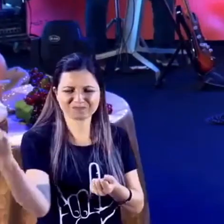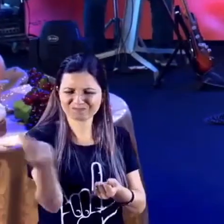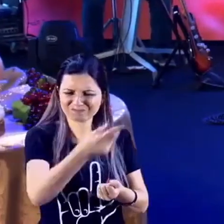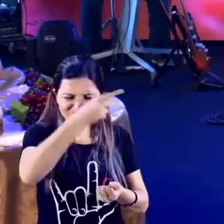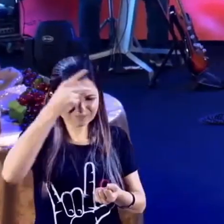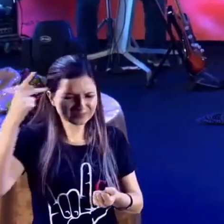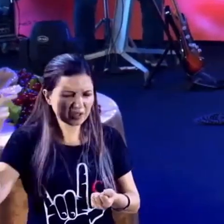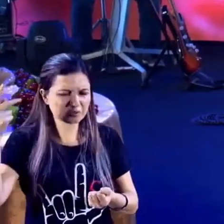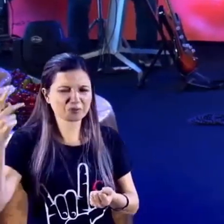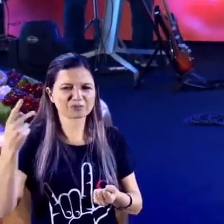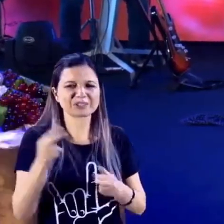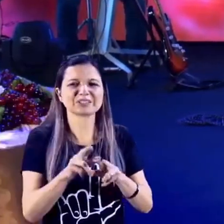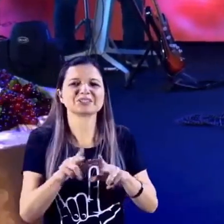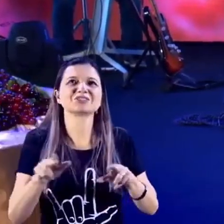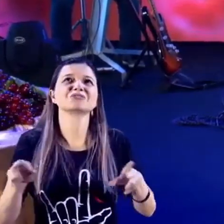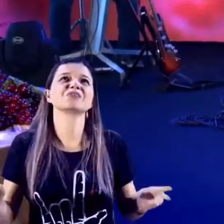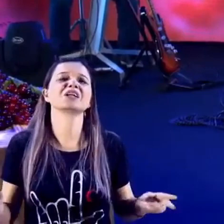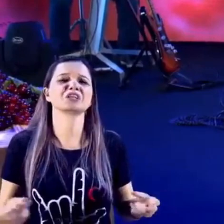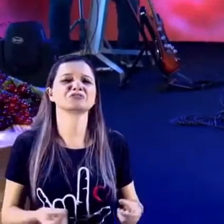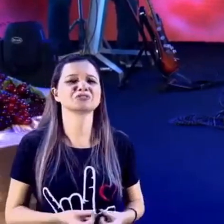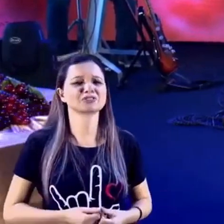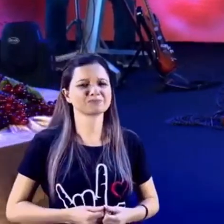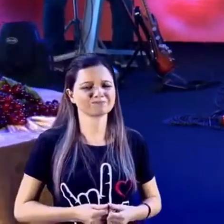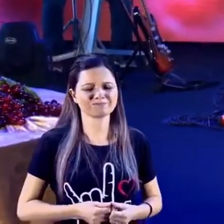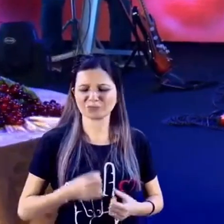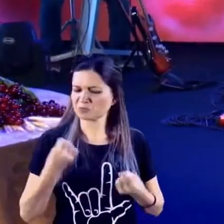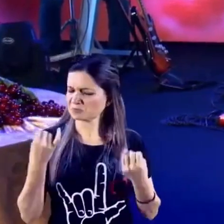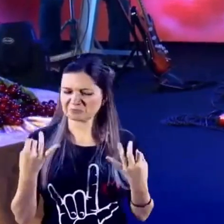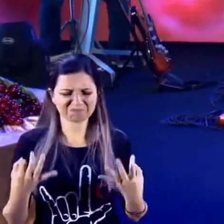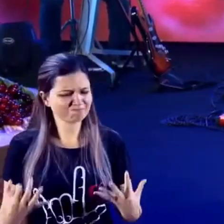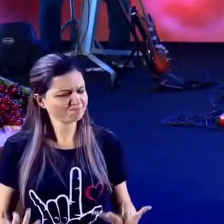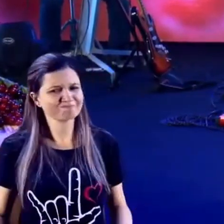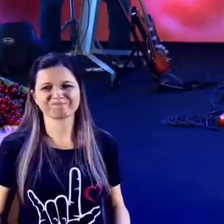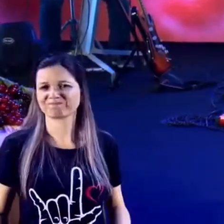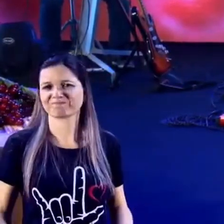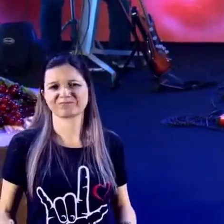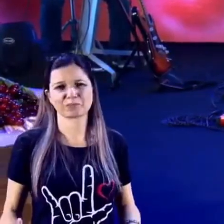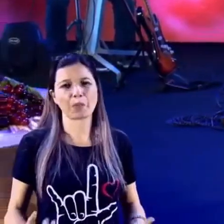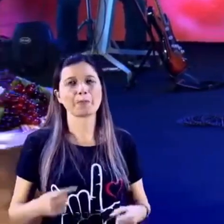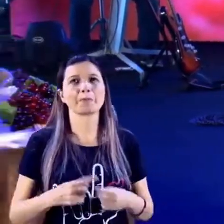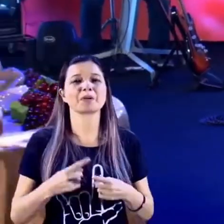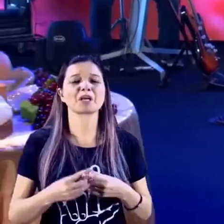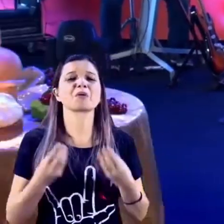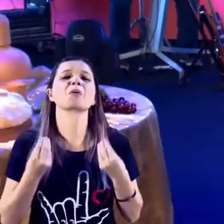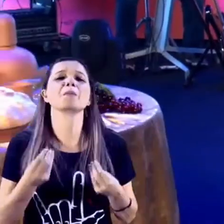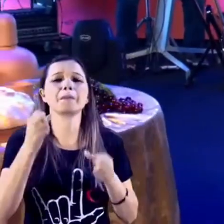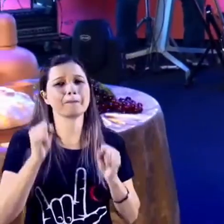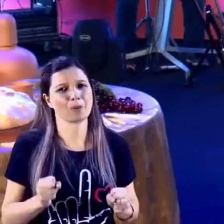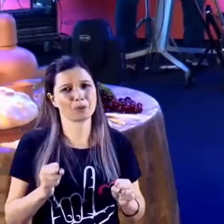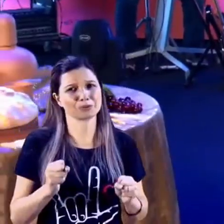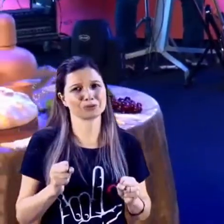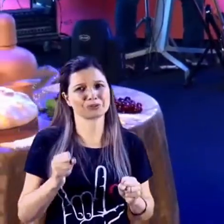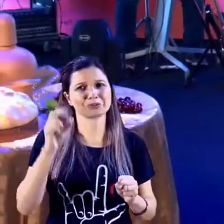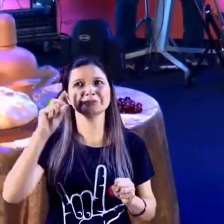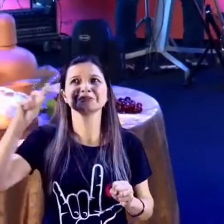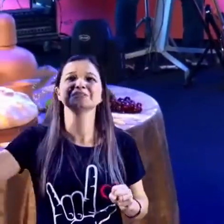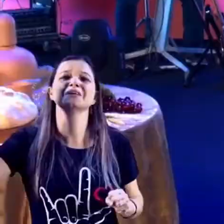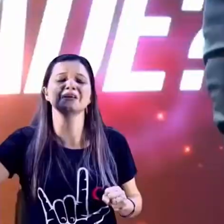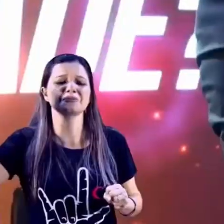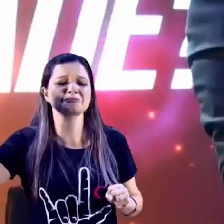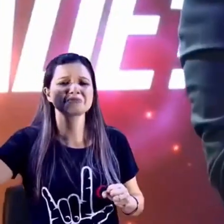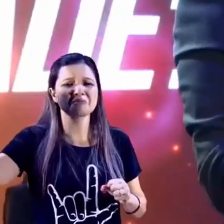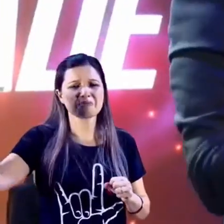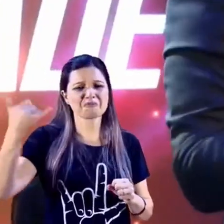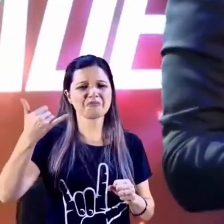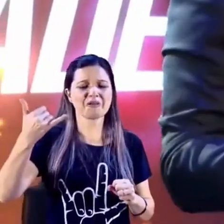Essa tal maneira é uma hipérbole, é como explicar. Que mandou seu filho no ingênito, para que todo aquele que nele